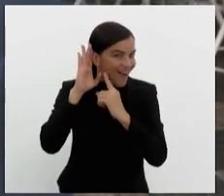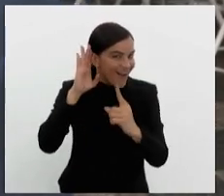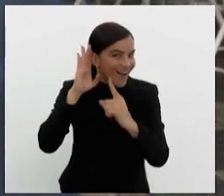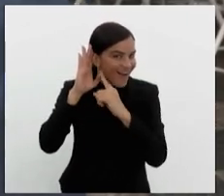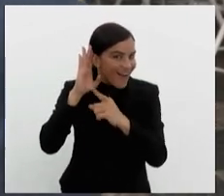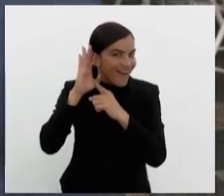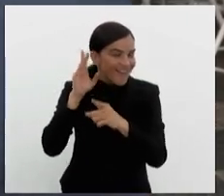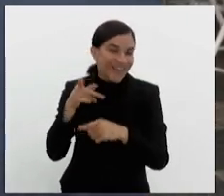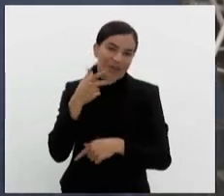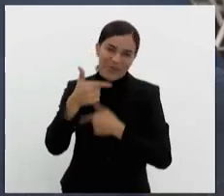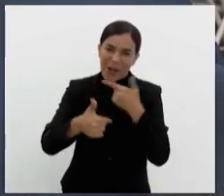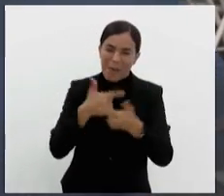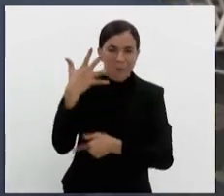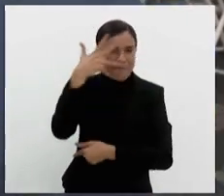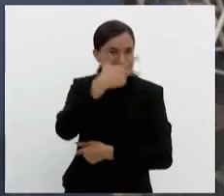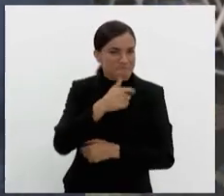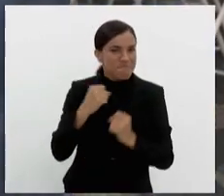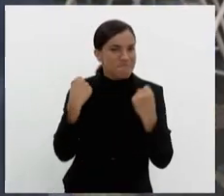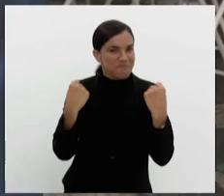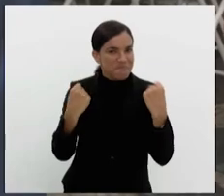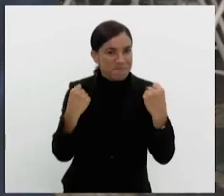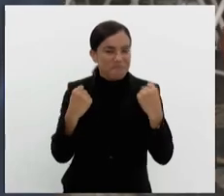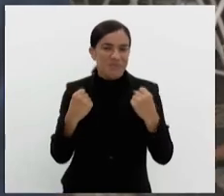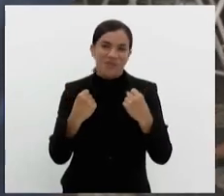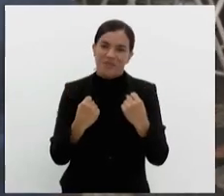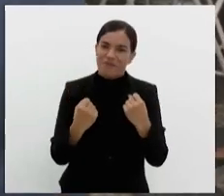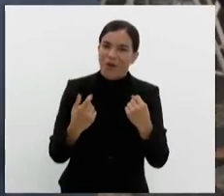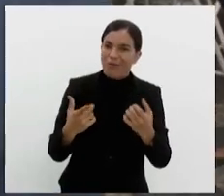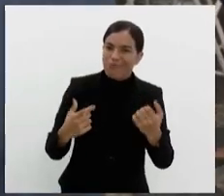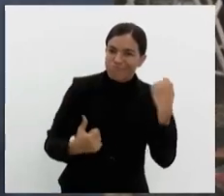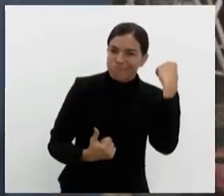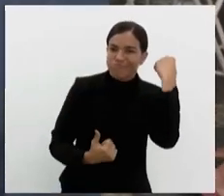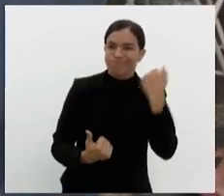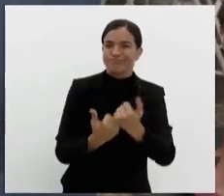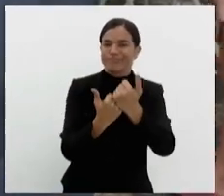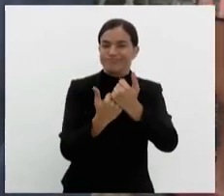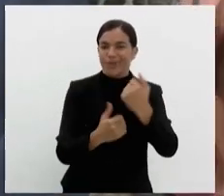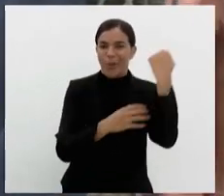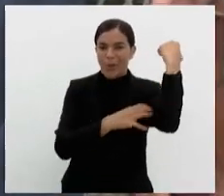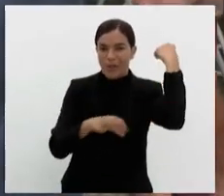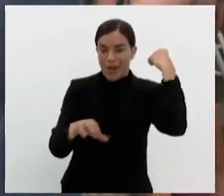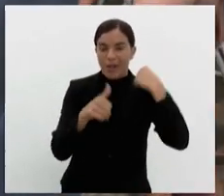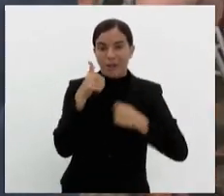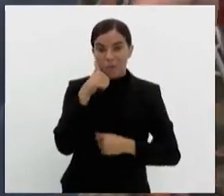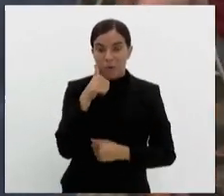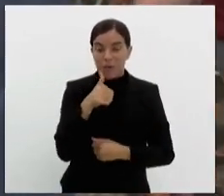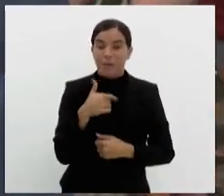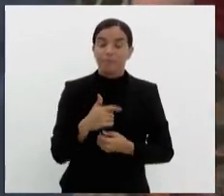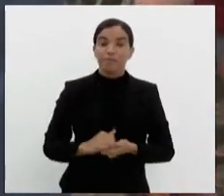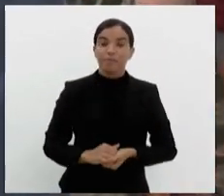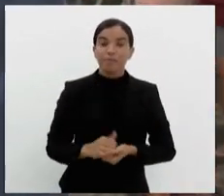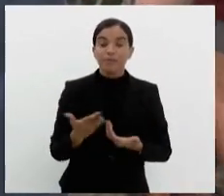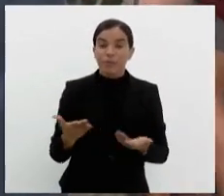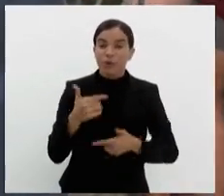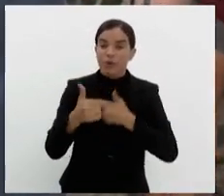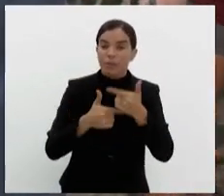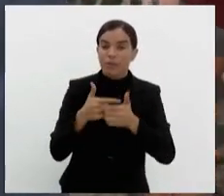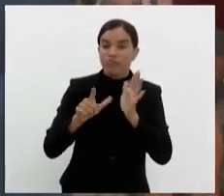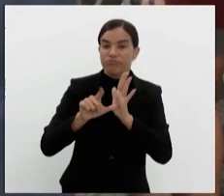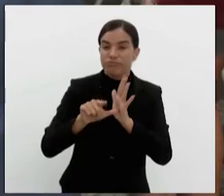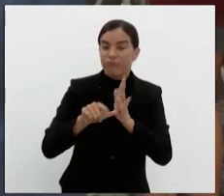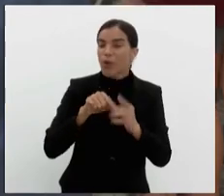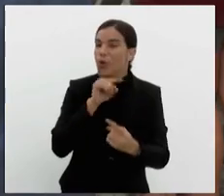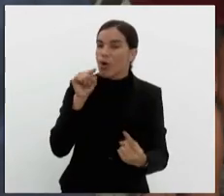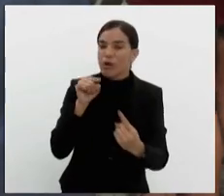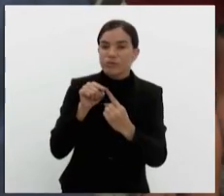Isso é um trabalho muito lindo desenvolvido de fortalecimento, empoderamento da mulher que elas desenvolvem. E esse trabalho da Central do Brasil é exatamente para